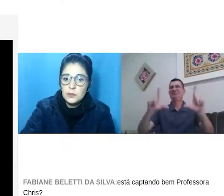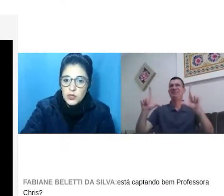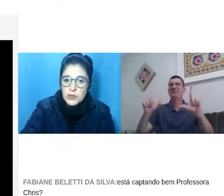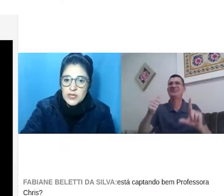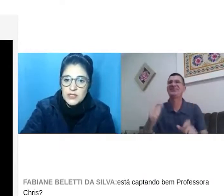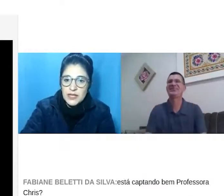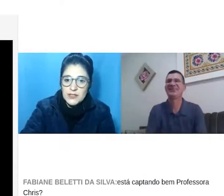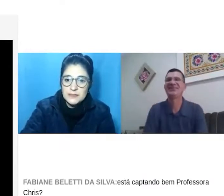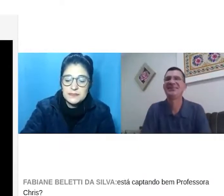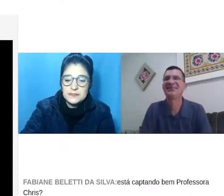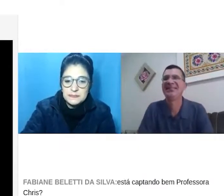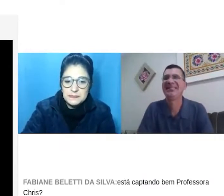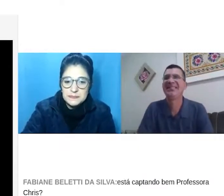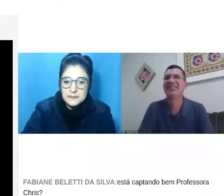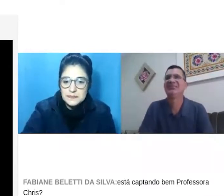Pode passar o slide.